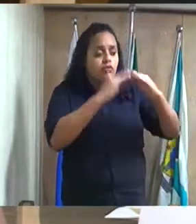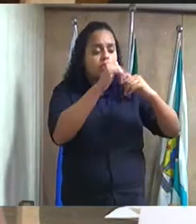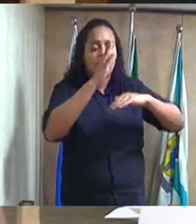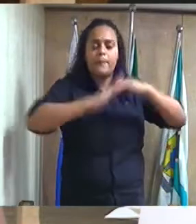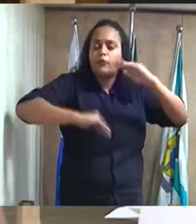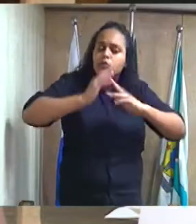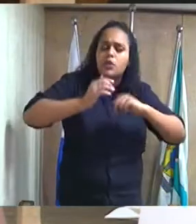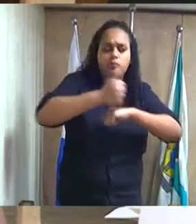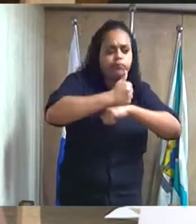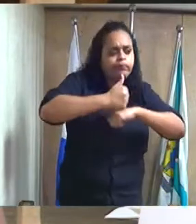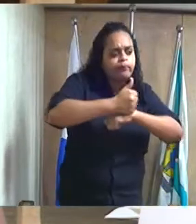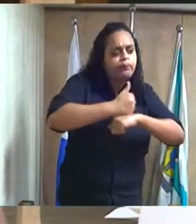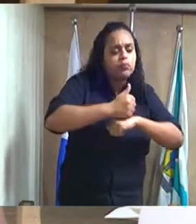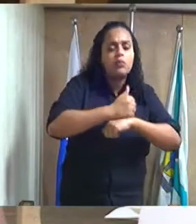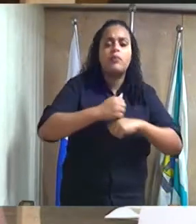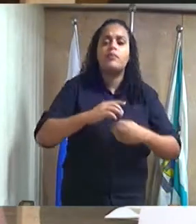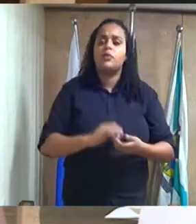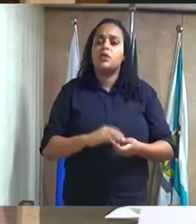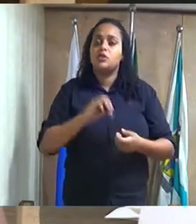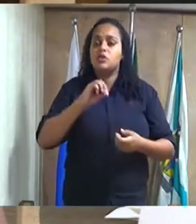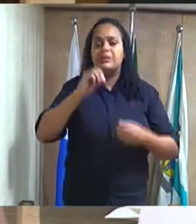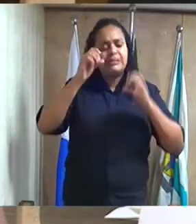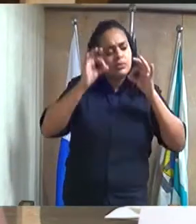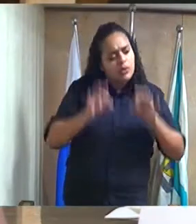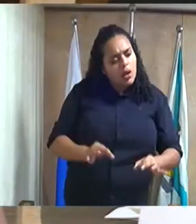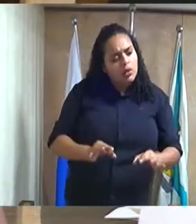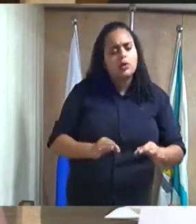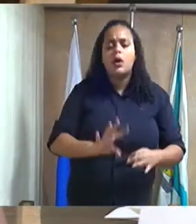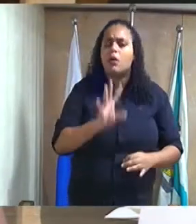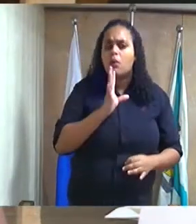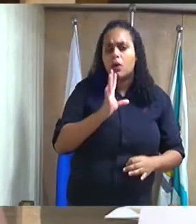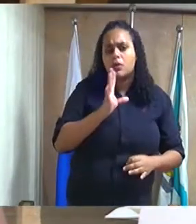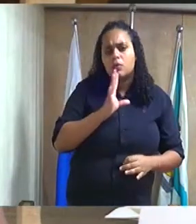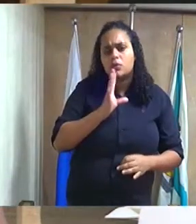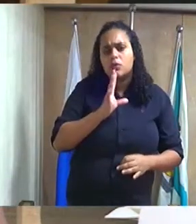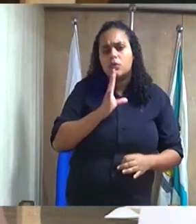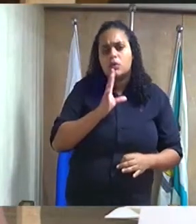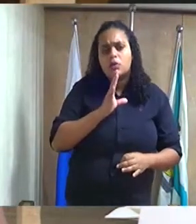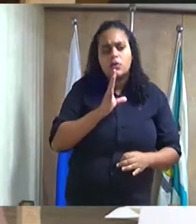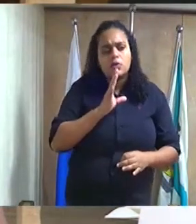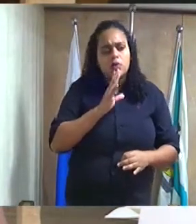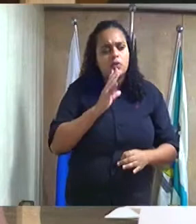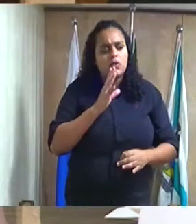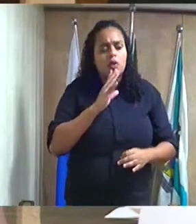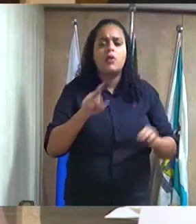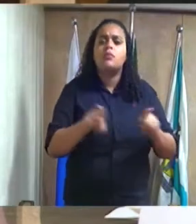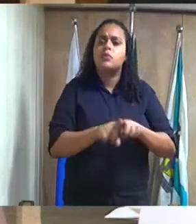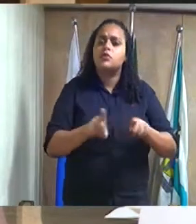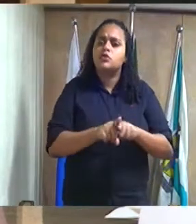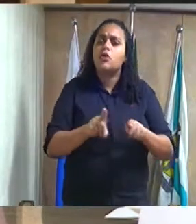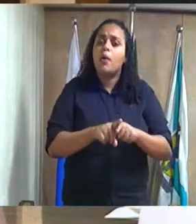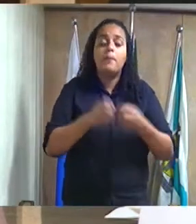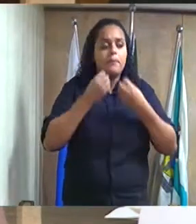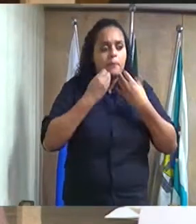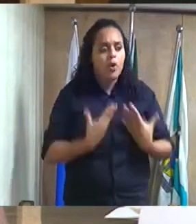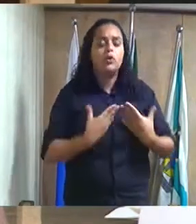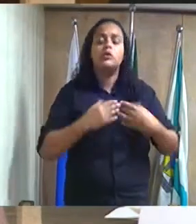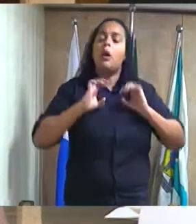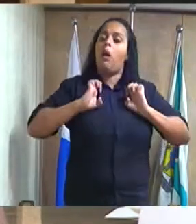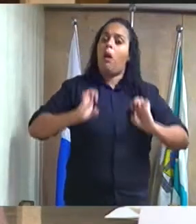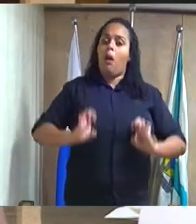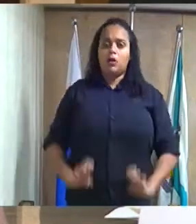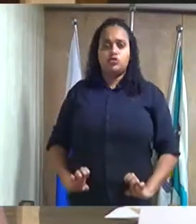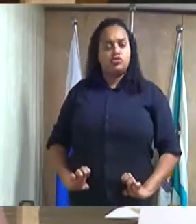funções torna-se digno do reconhecimento por construir uma carreira pautada na ética